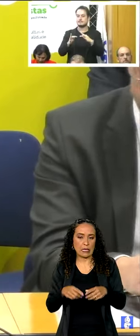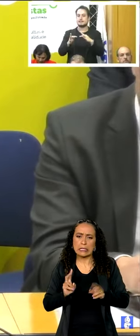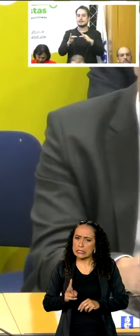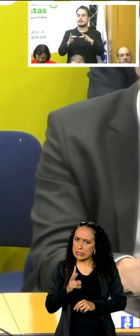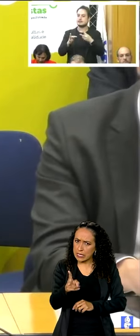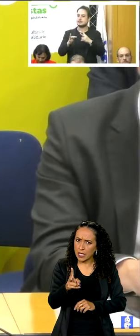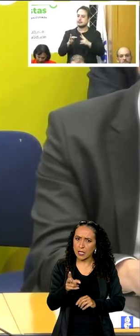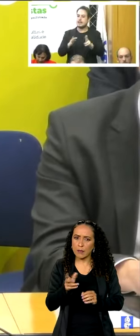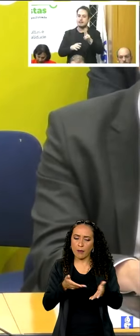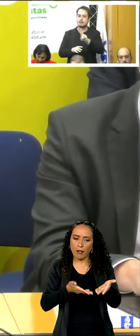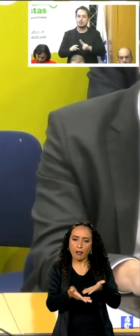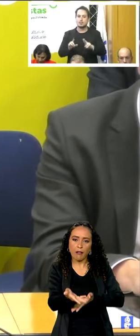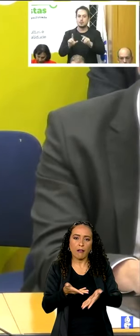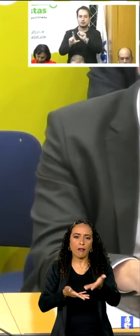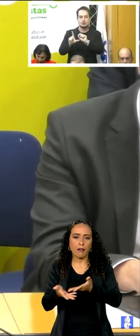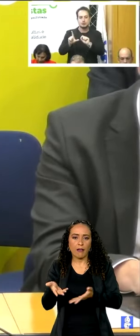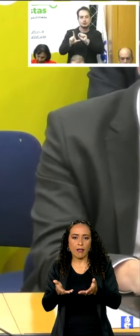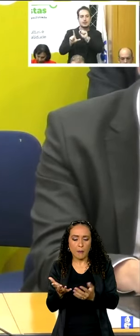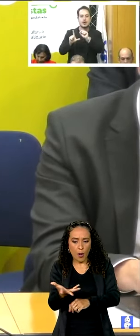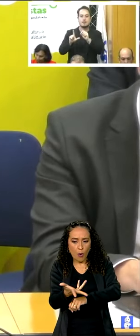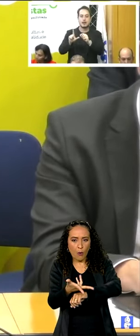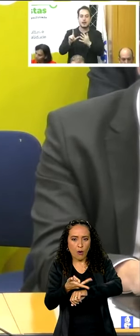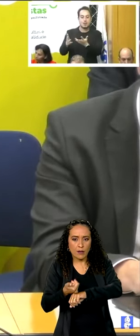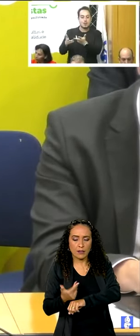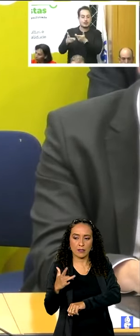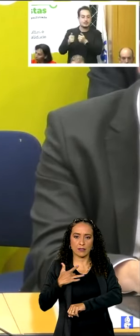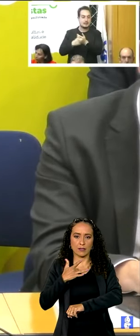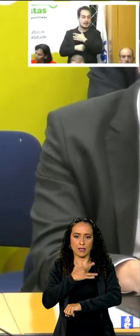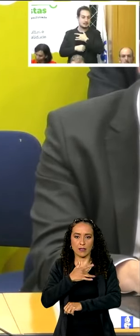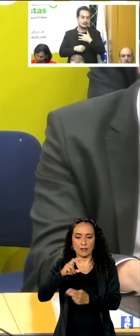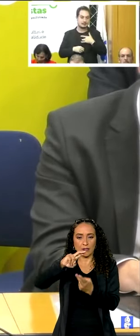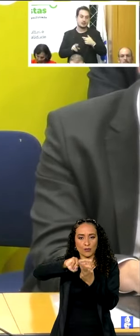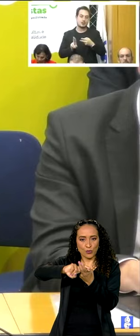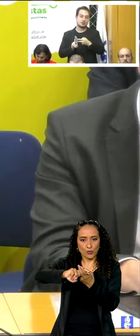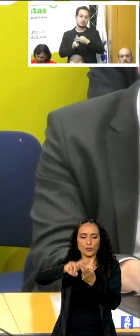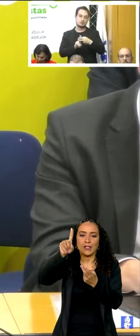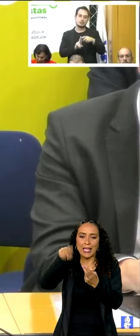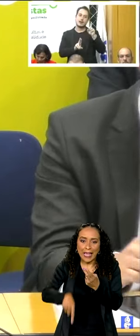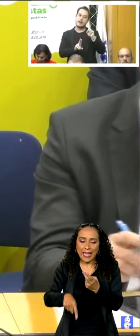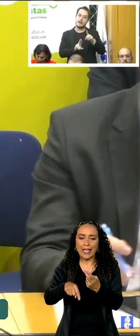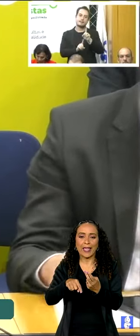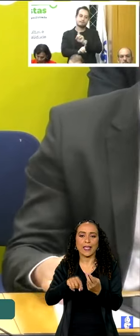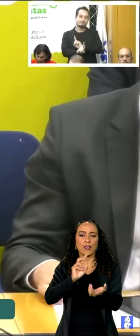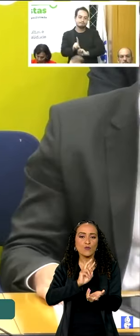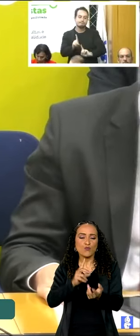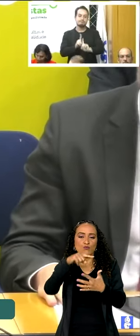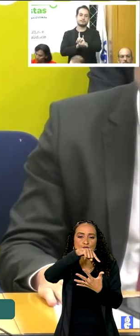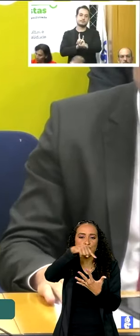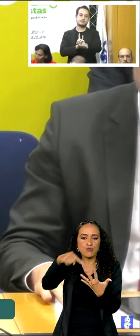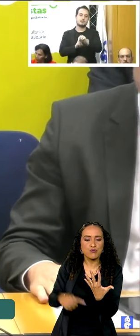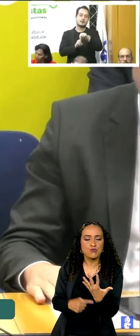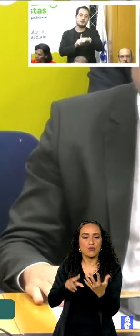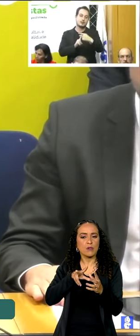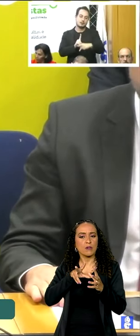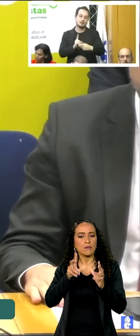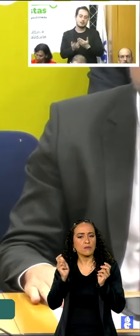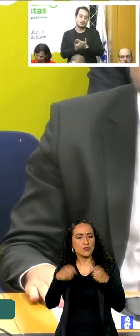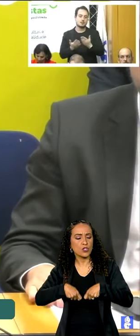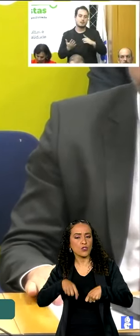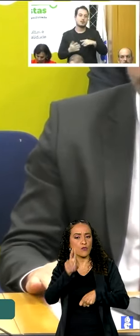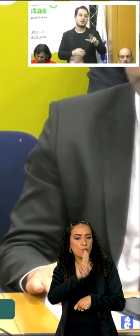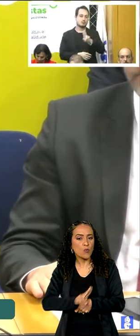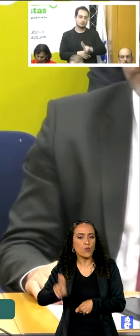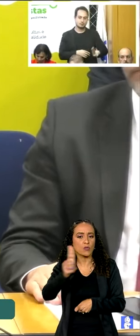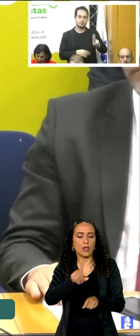sempre conduzidas para a qualidade da saúde no SUS será um dos elementos que nós vamos poder usar